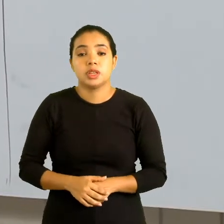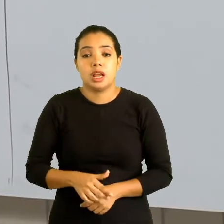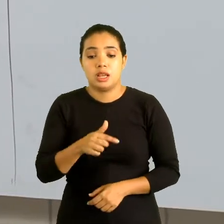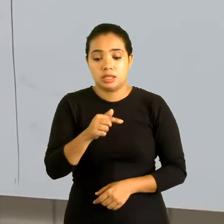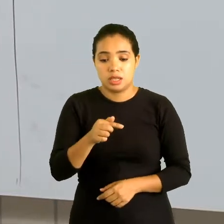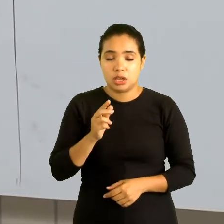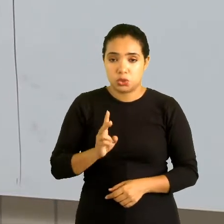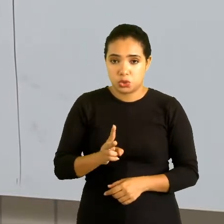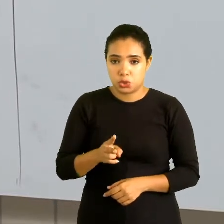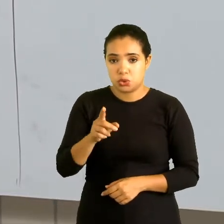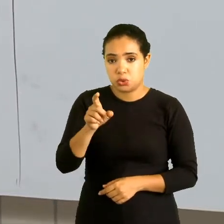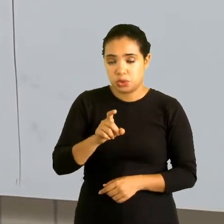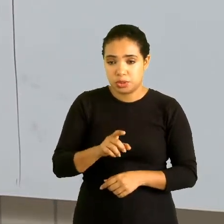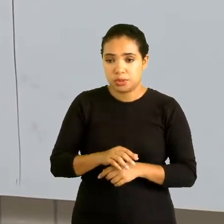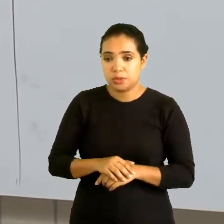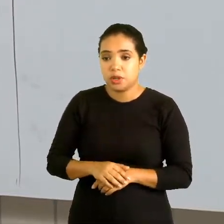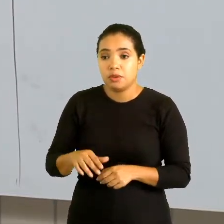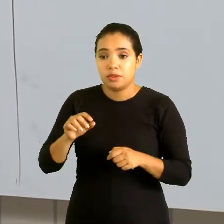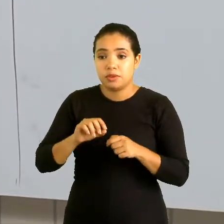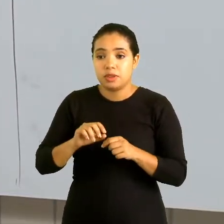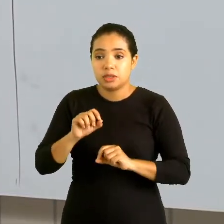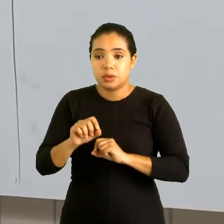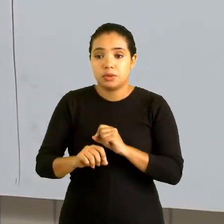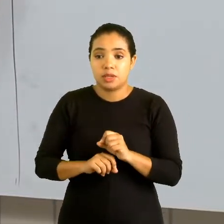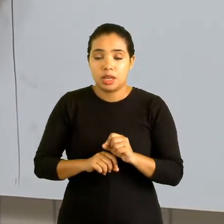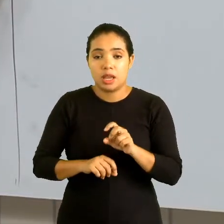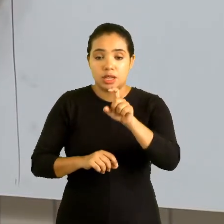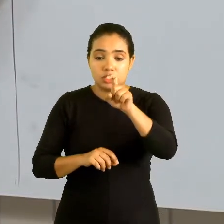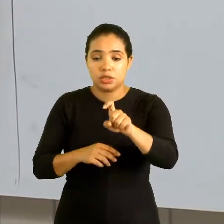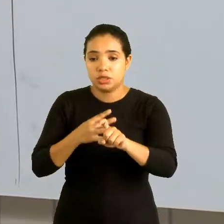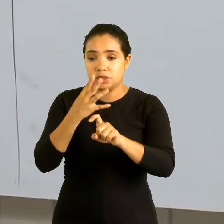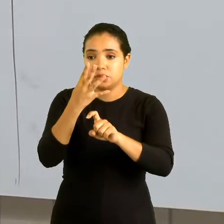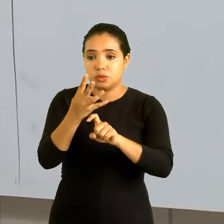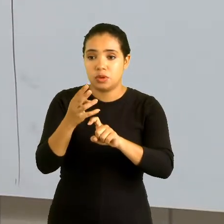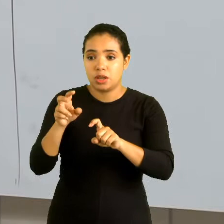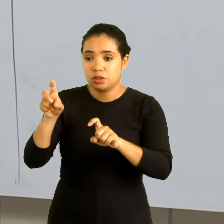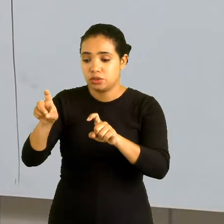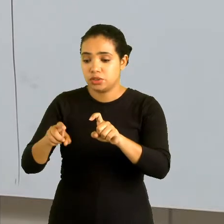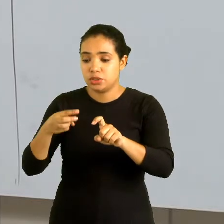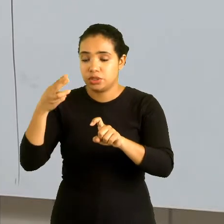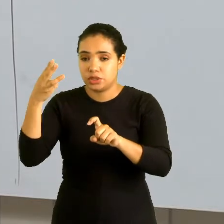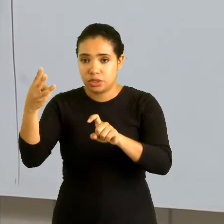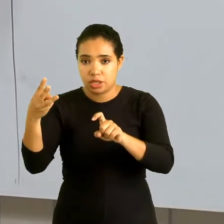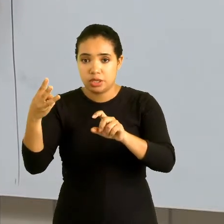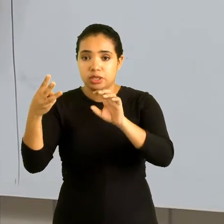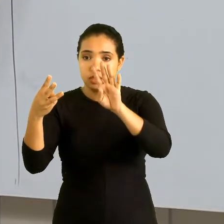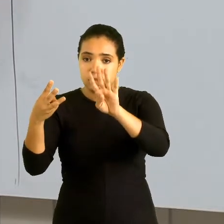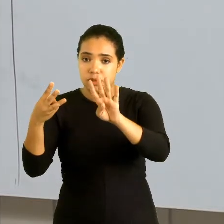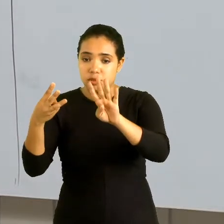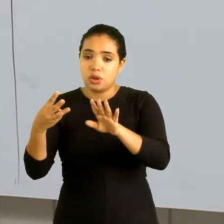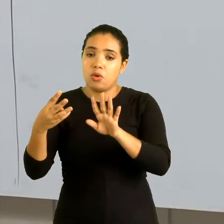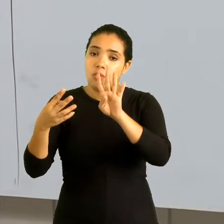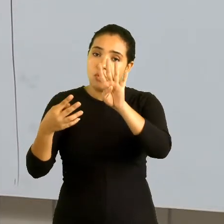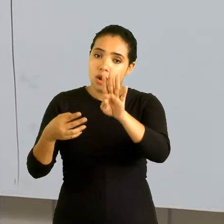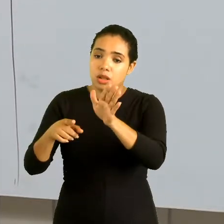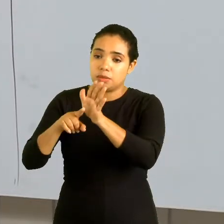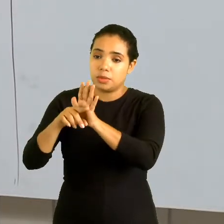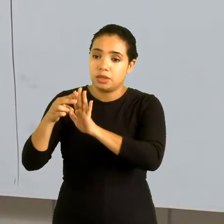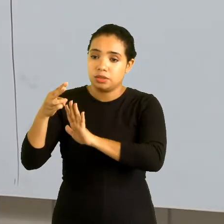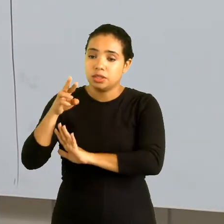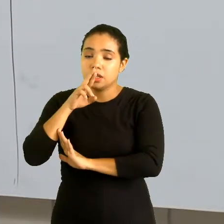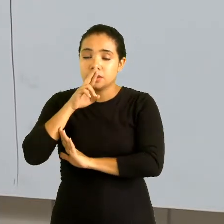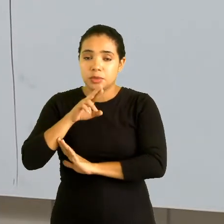continua sendo x. E vou fazer expoente menos expoente. Ou seja, 4 menos 3, que dá